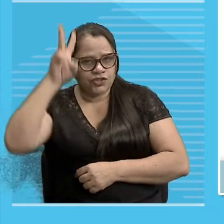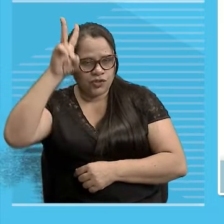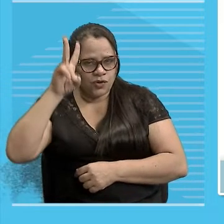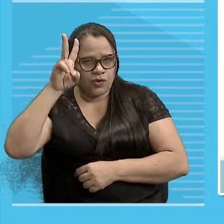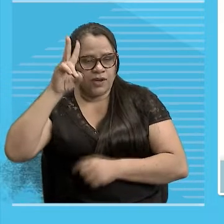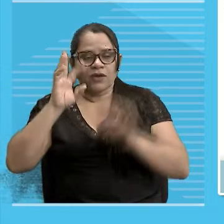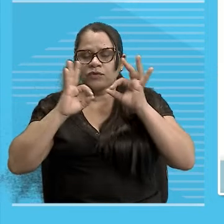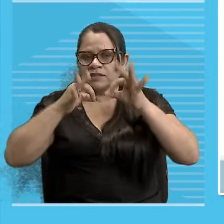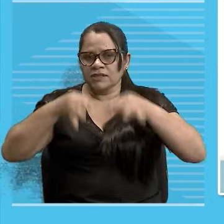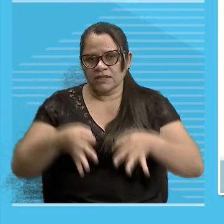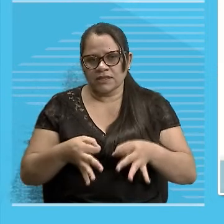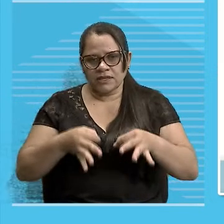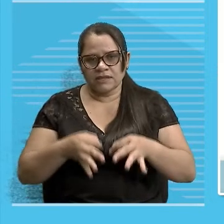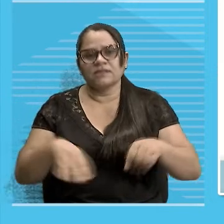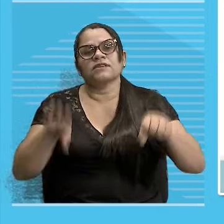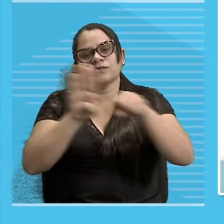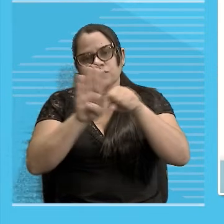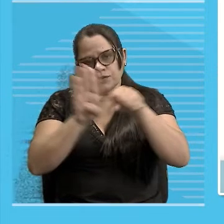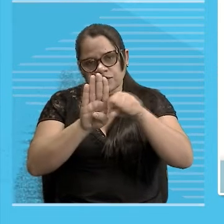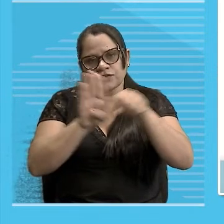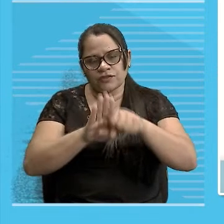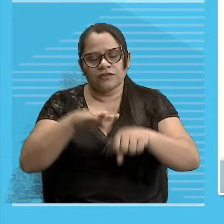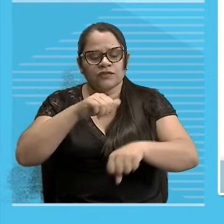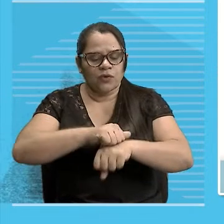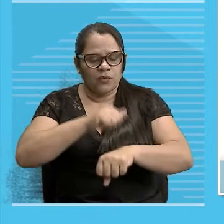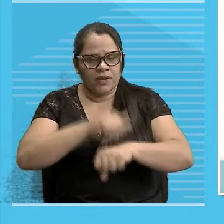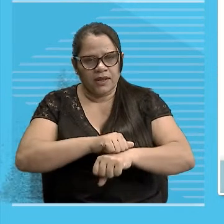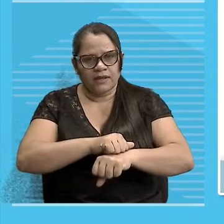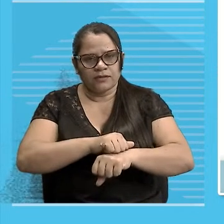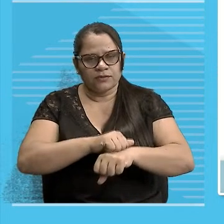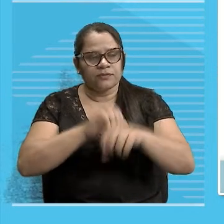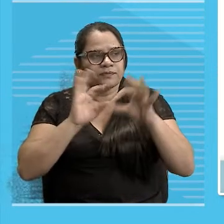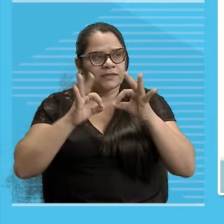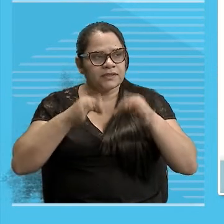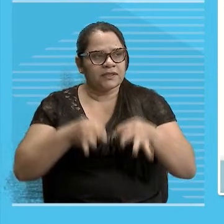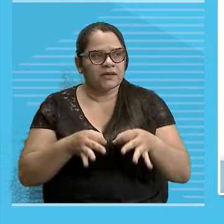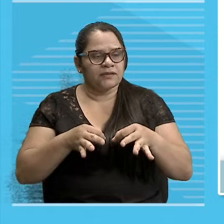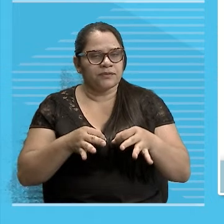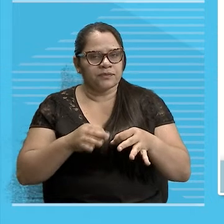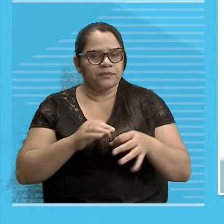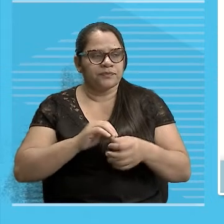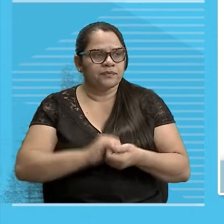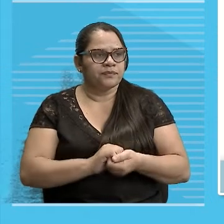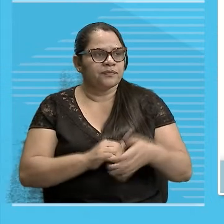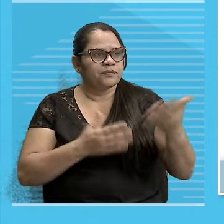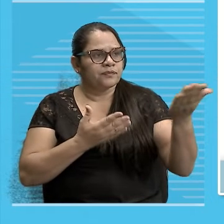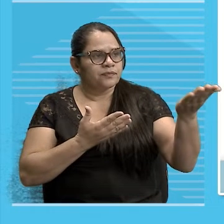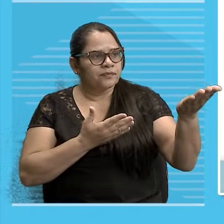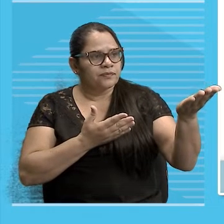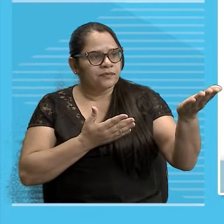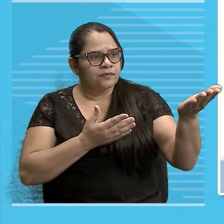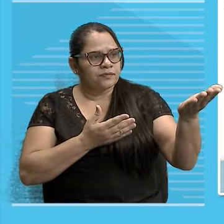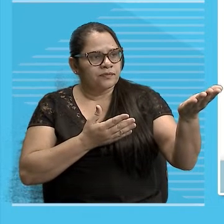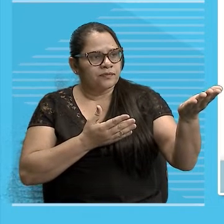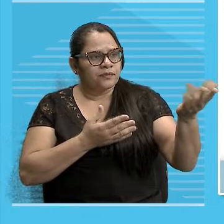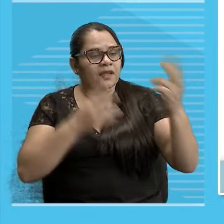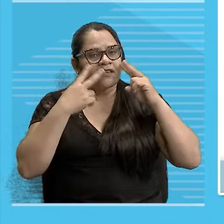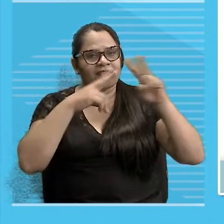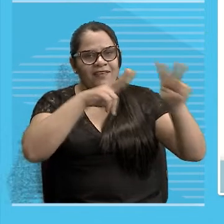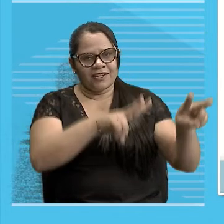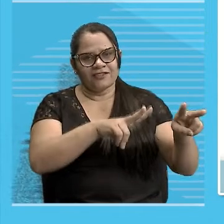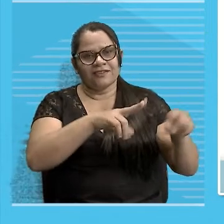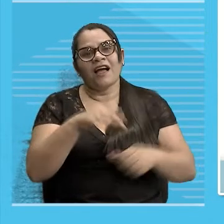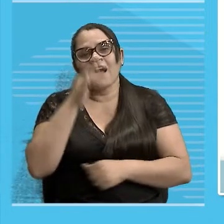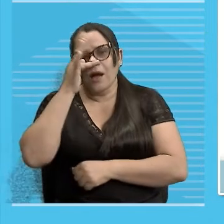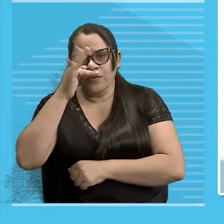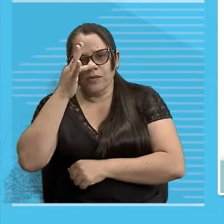certeza bebê Substantivos concretos Viu Olha aí que bacana Ó pessoal Olha aí Um jardim